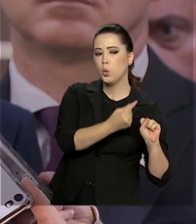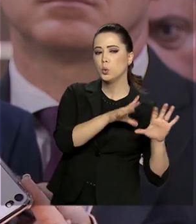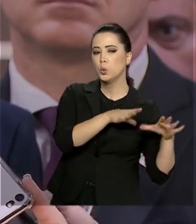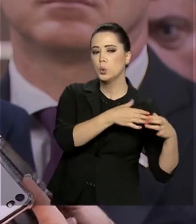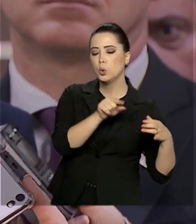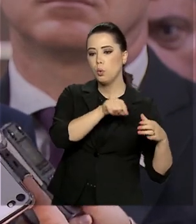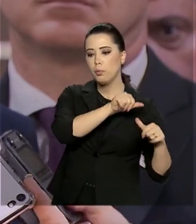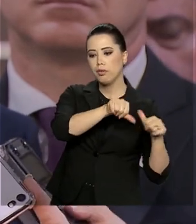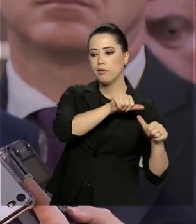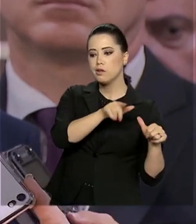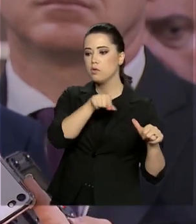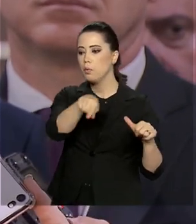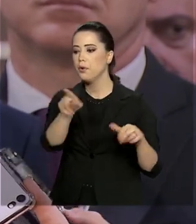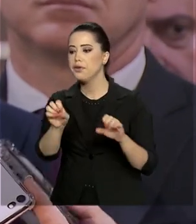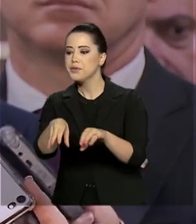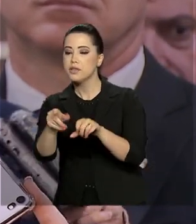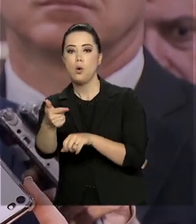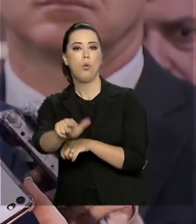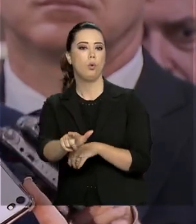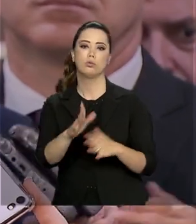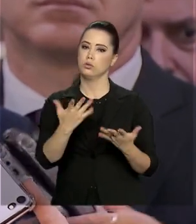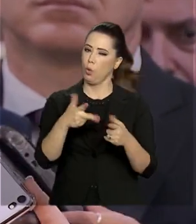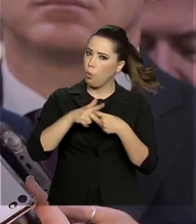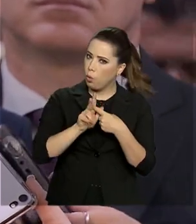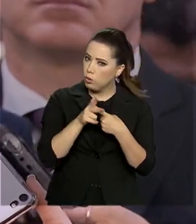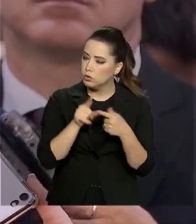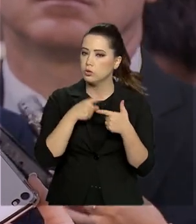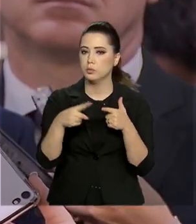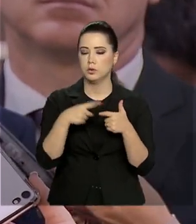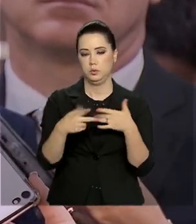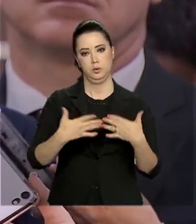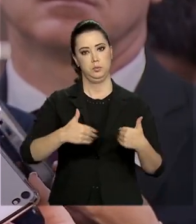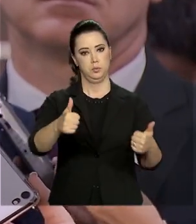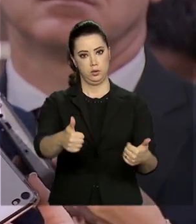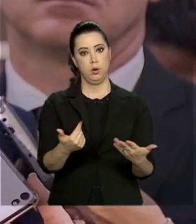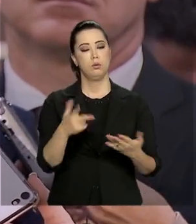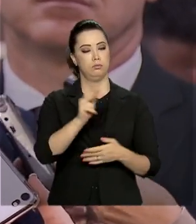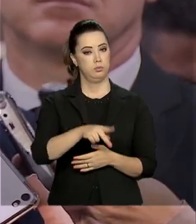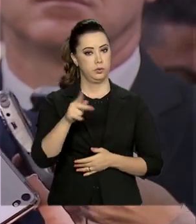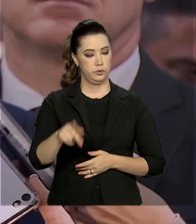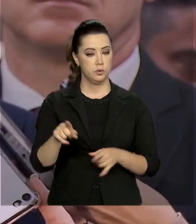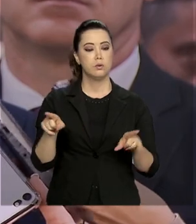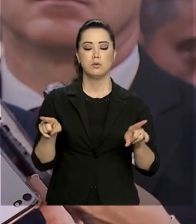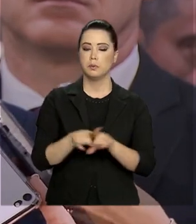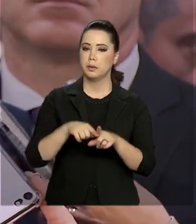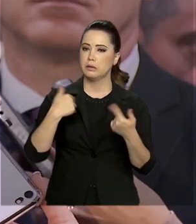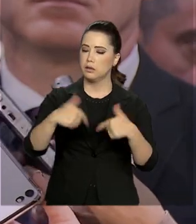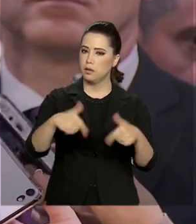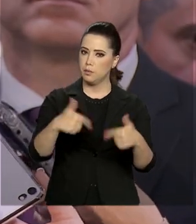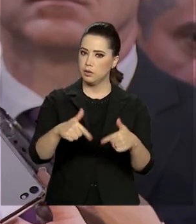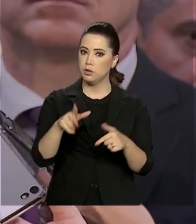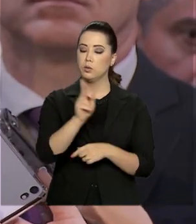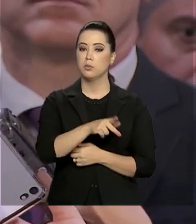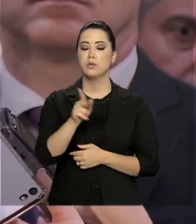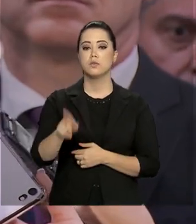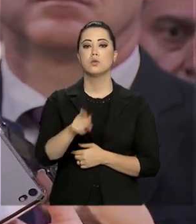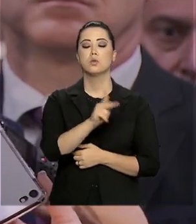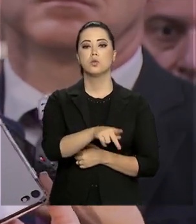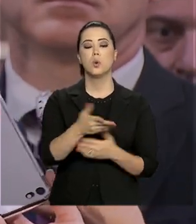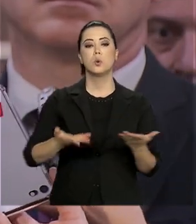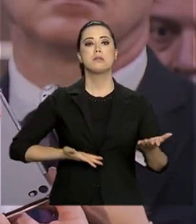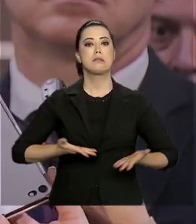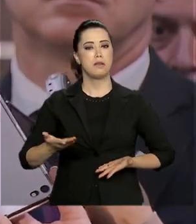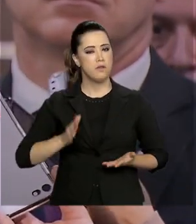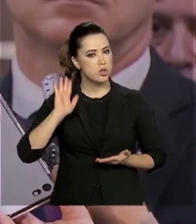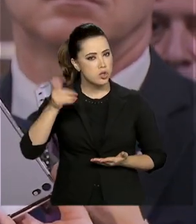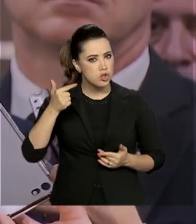a gente vai corrigir um problema e vai aperfeiçoar a formação do professor. Vamos também atuar com os professores em serviço, aqueles que